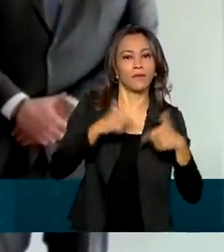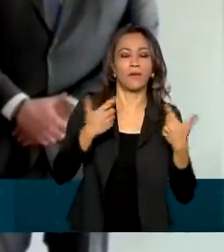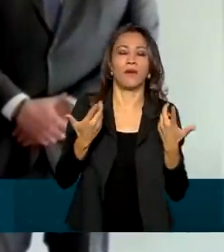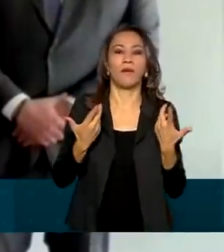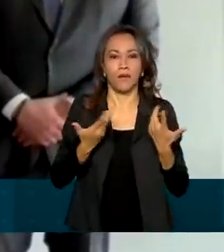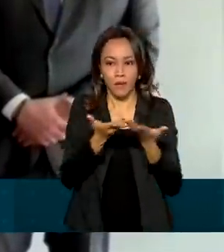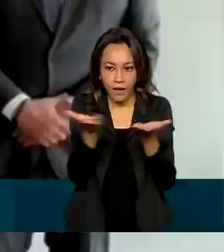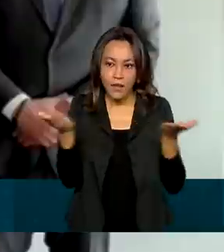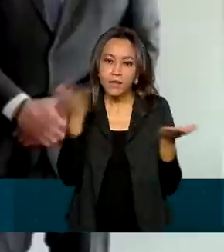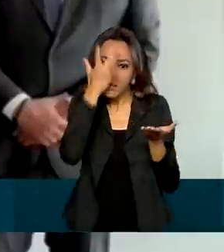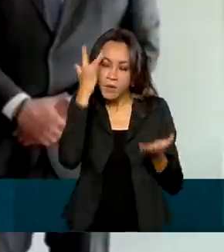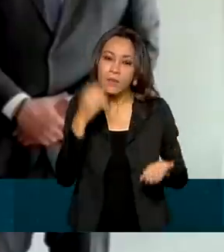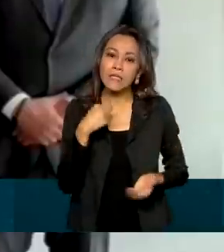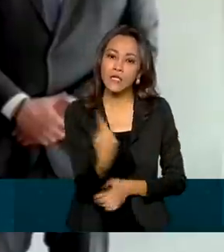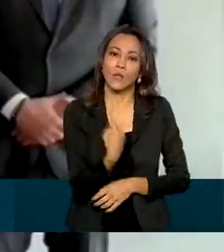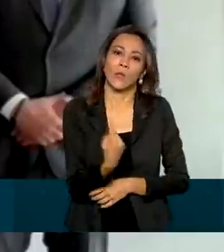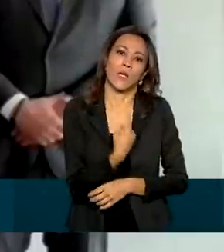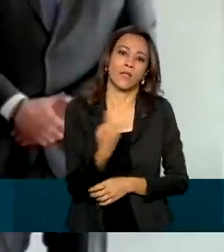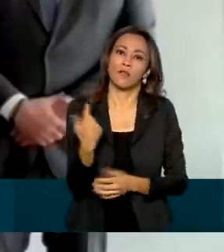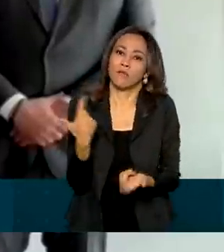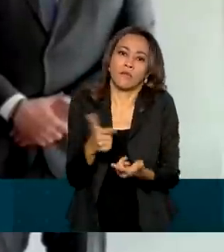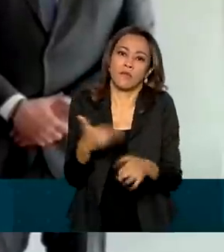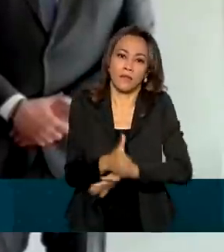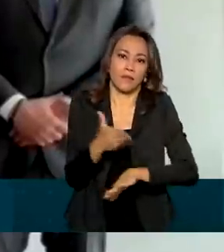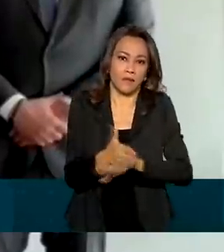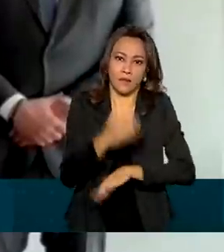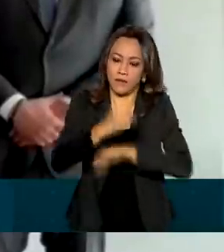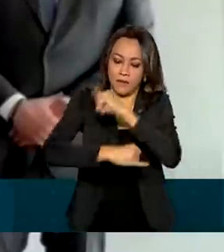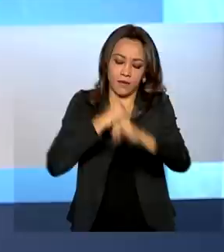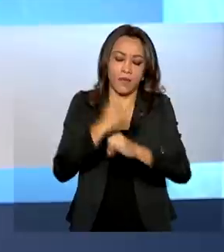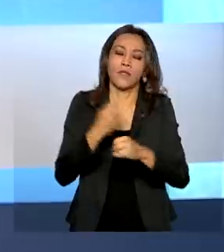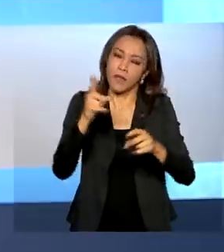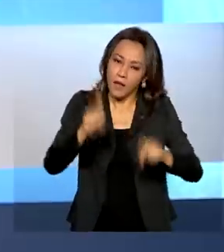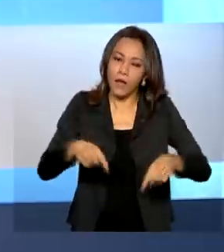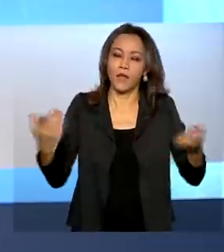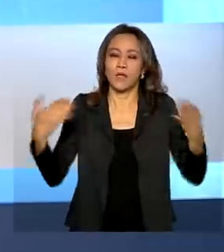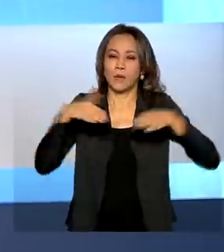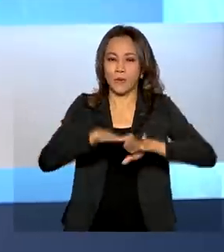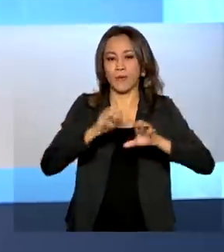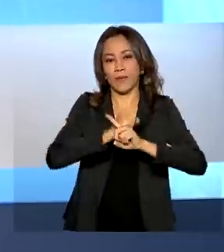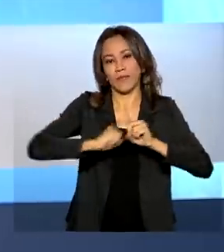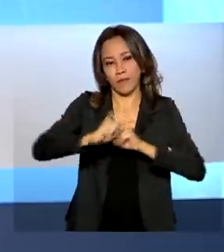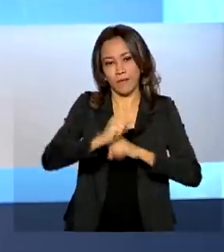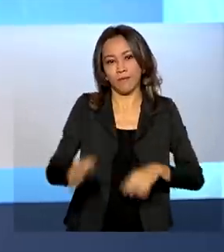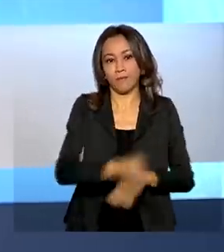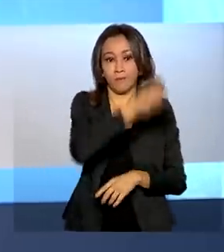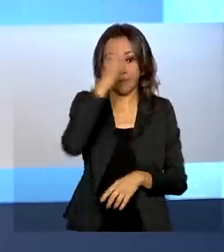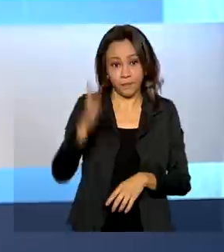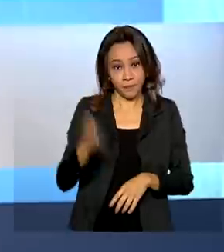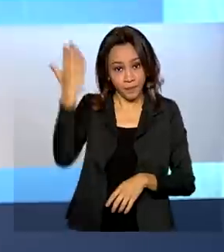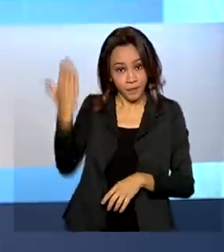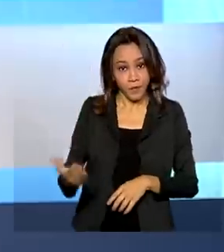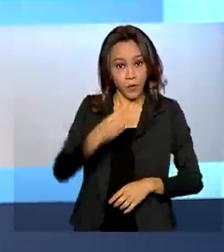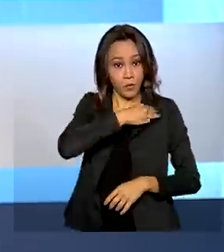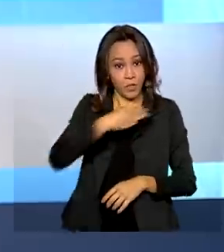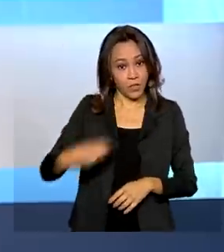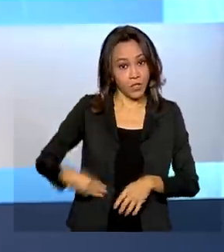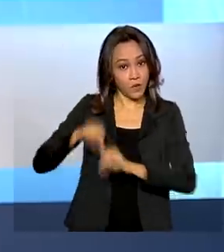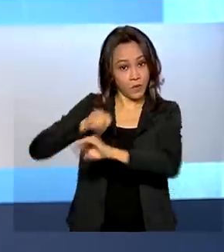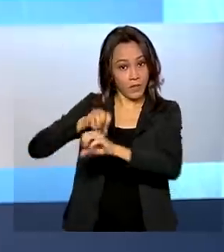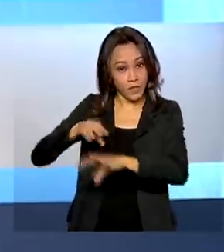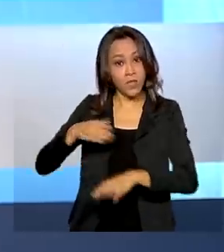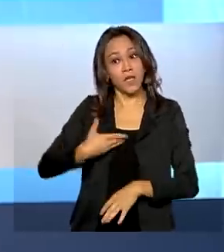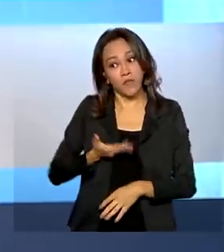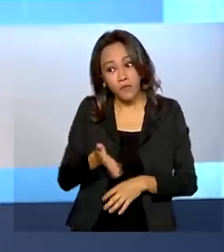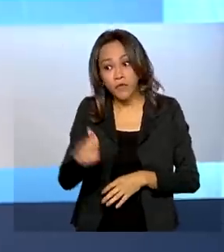aquelas pessoas que estão isoladas do mundo digital, que hoje também é inclusão social. Já o ministro da Educação esteve na Câmara dos Deputados.